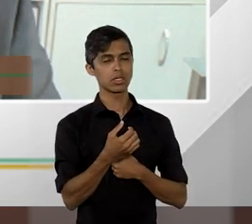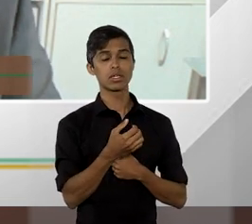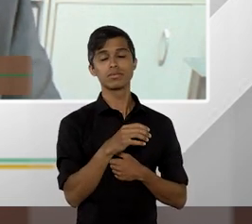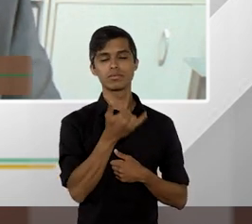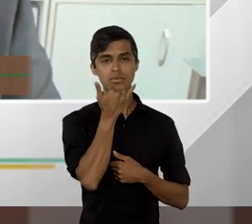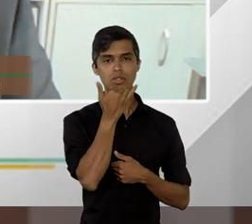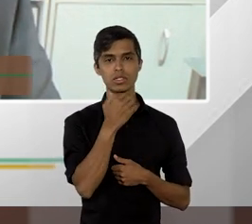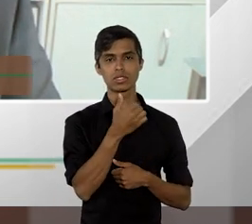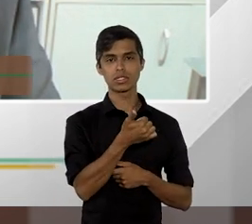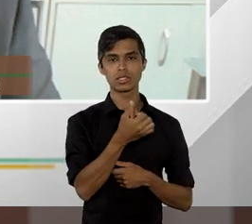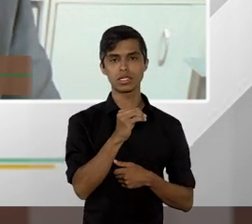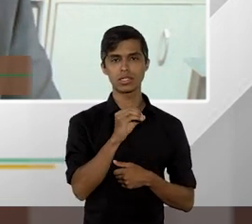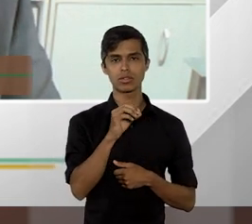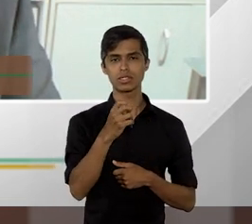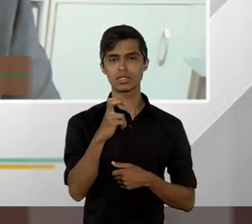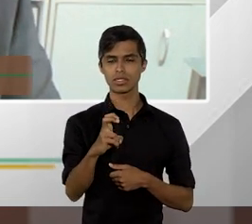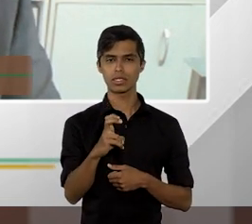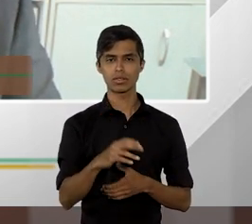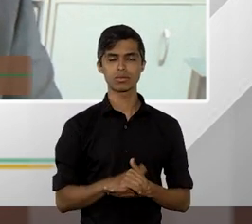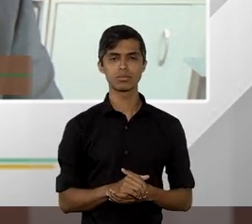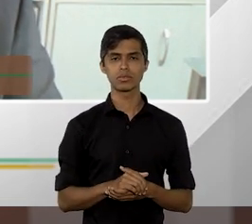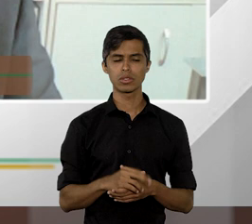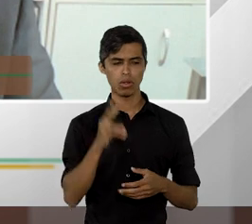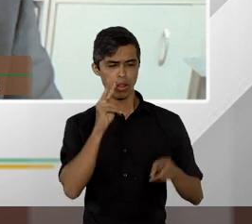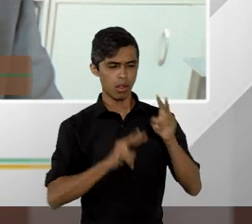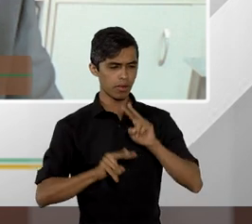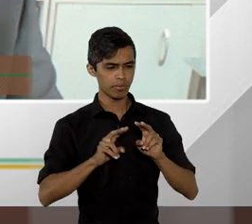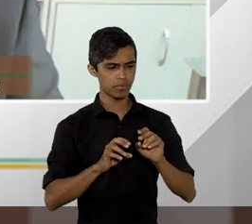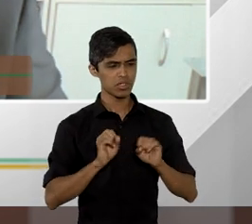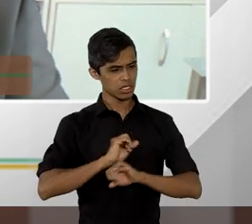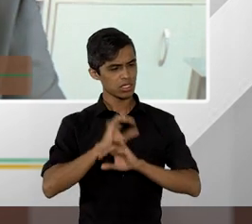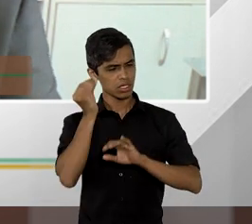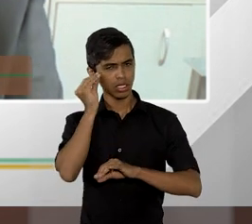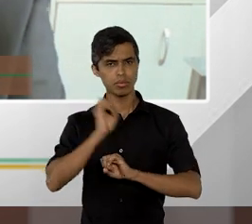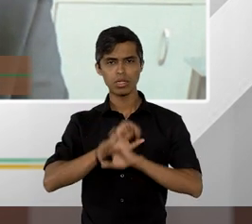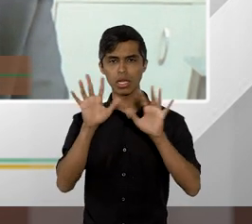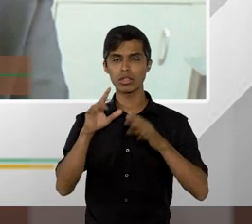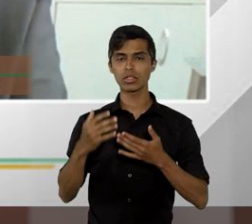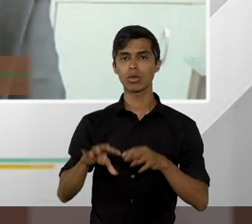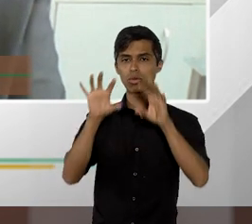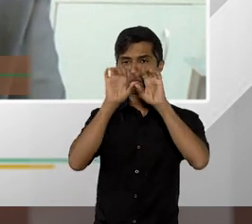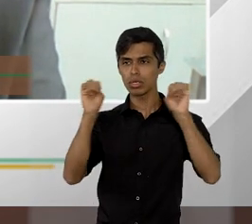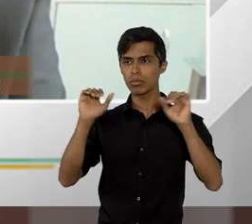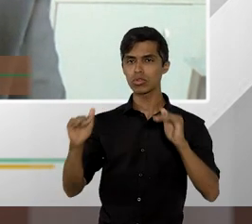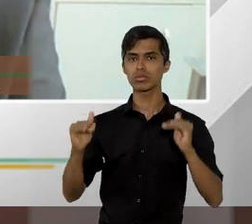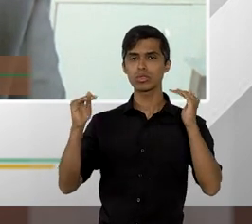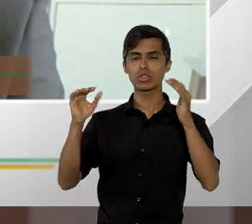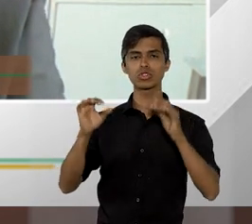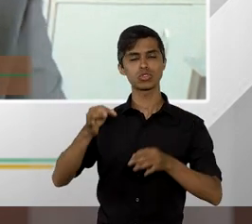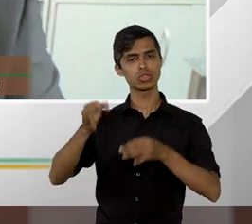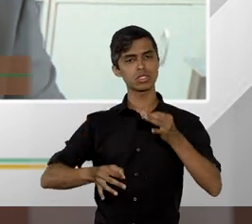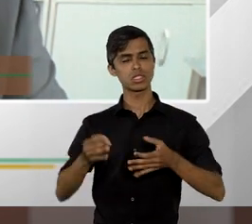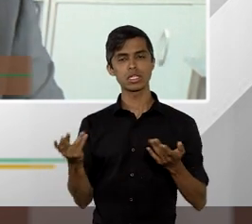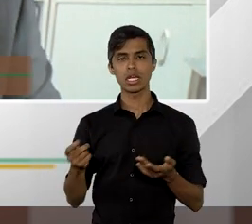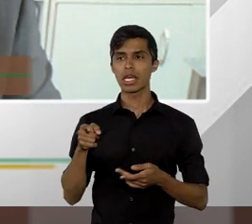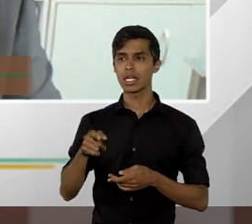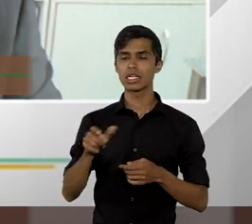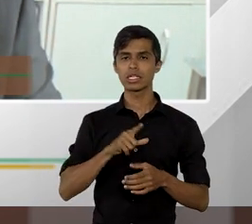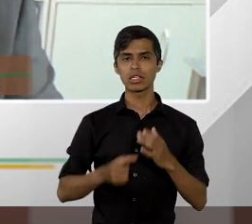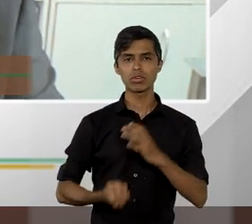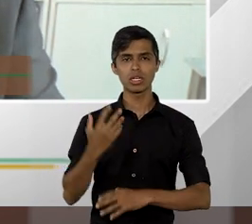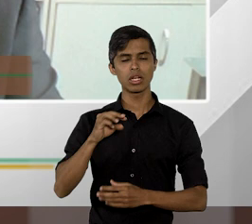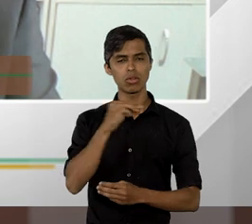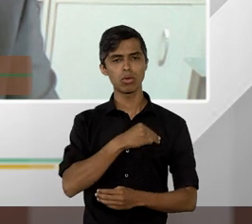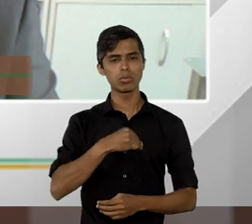para os operadores do direito que o STJ foi criado com a função precípua